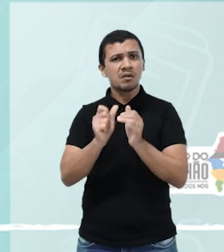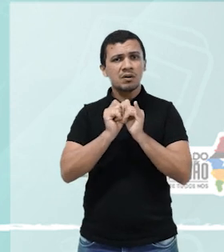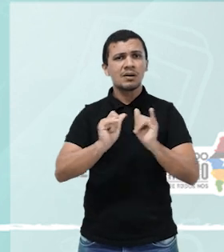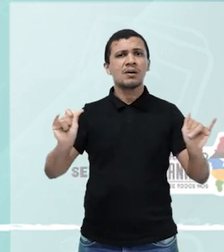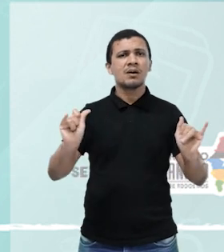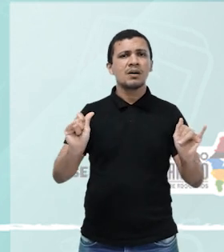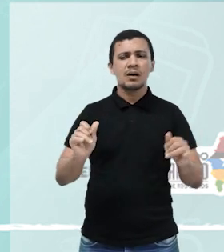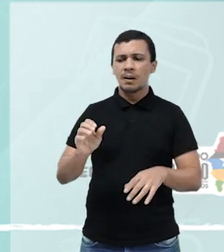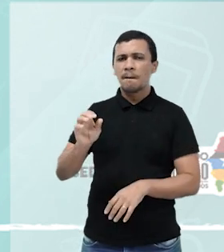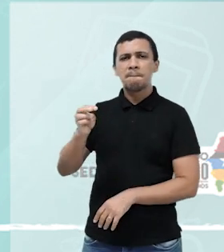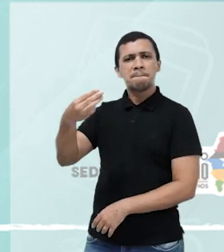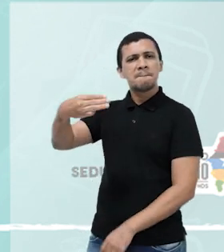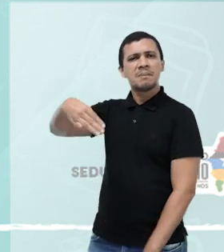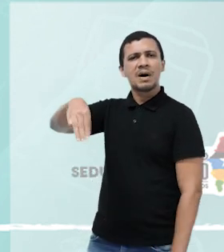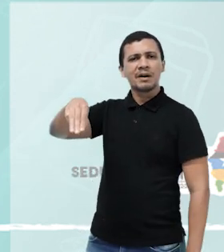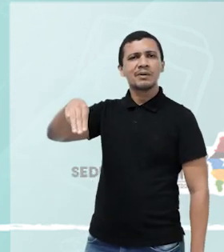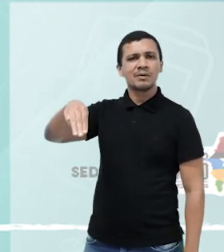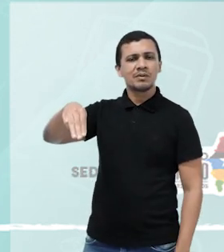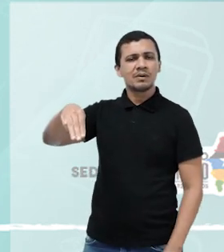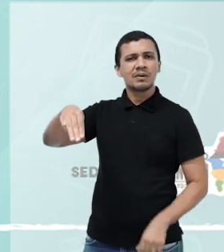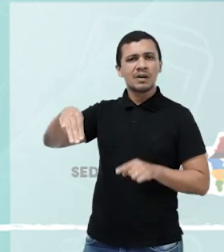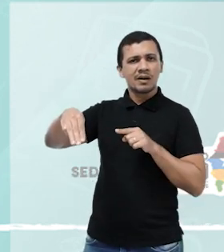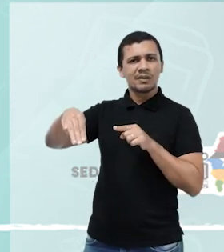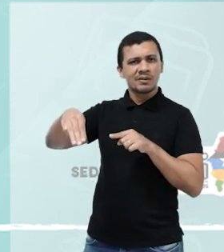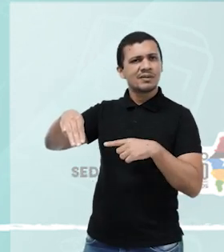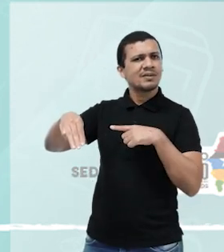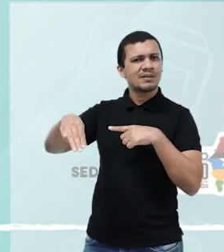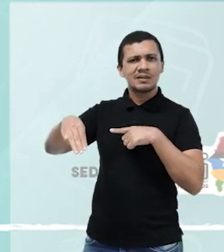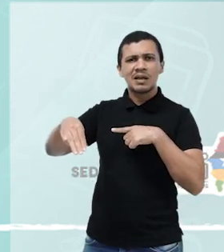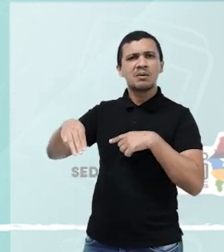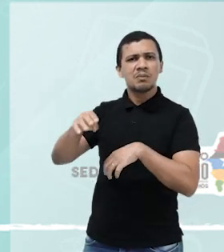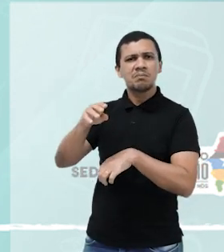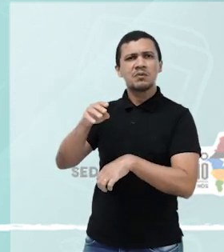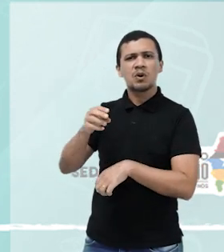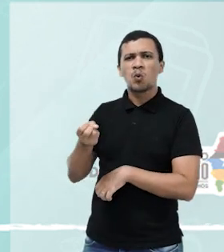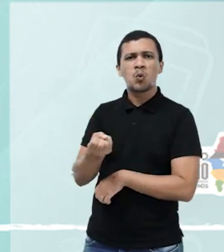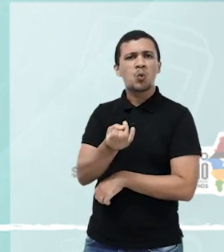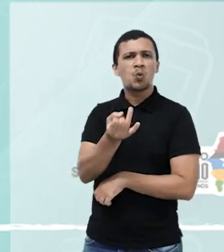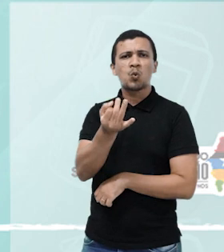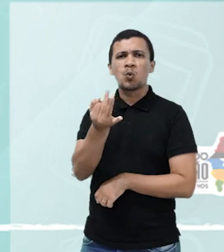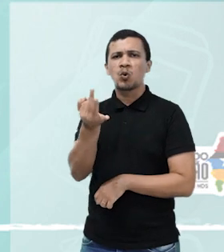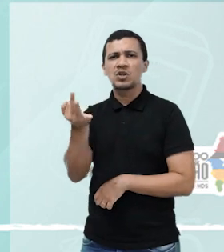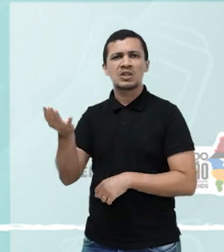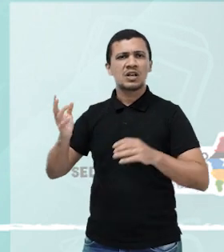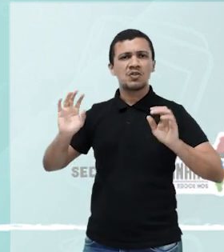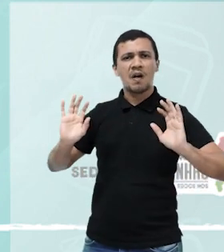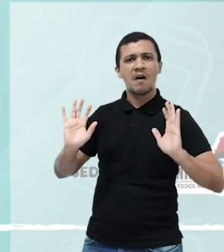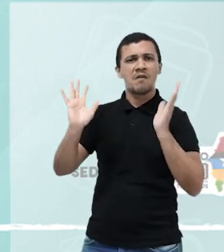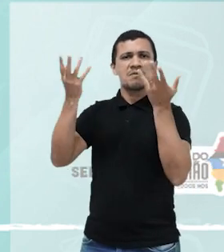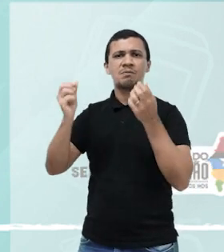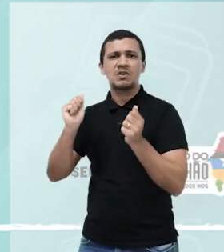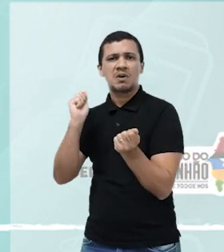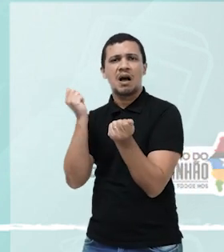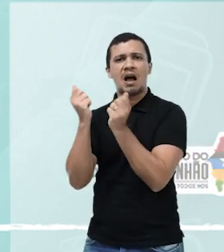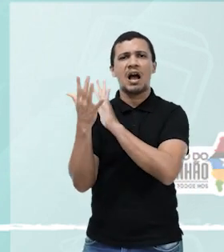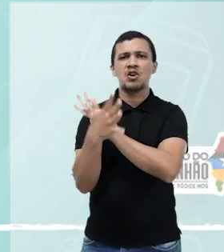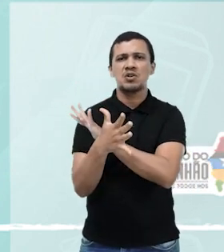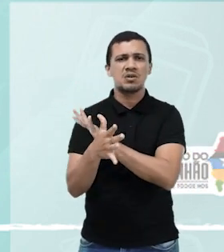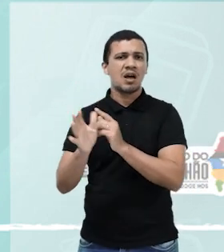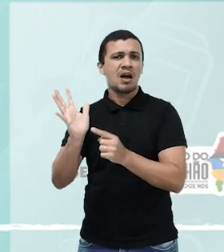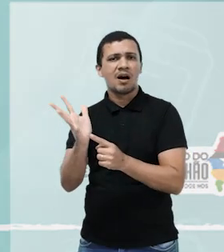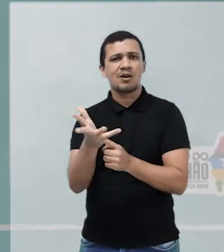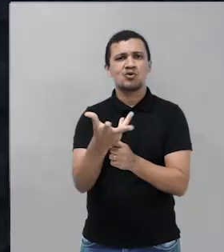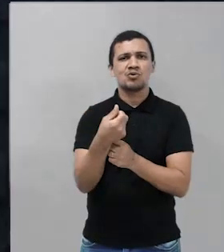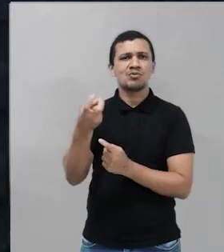que o Estado do Maranhão é o Estado com a maior quantidade de manifestações folclóricas, artísticas, culturais,